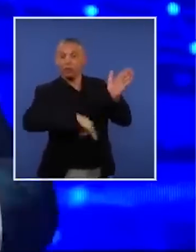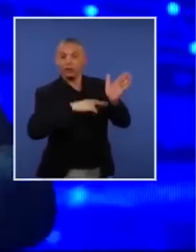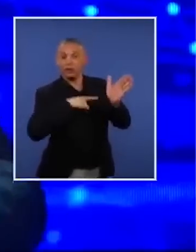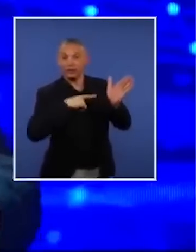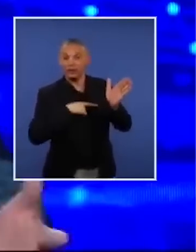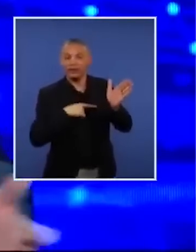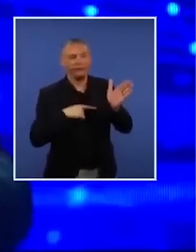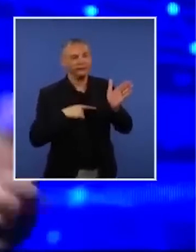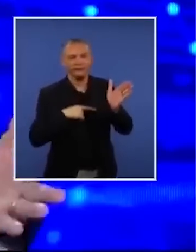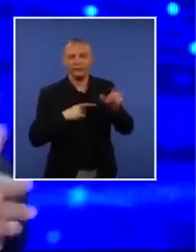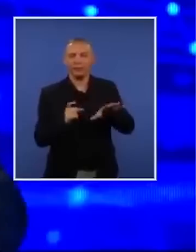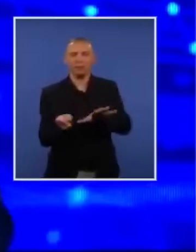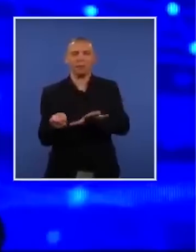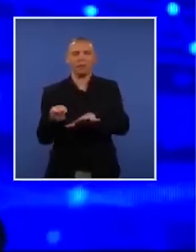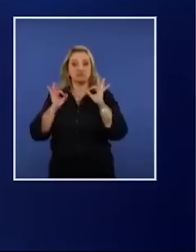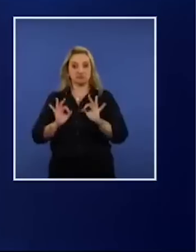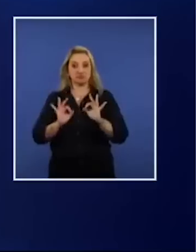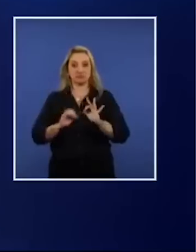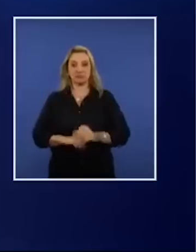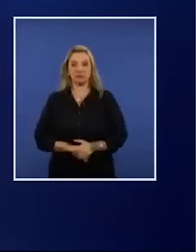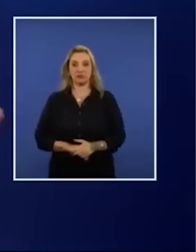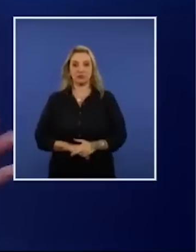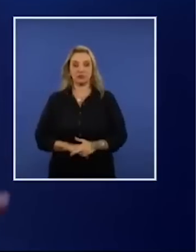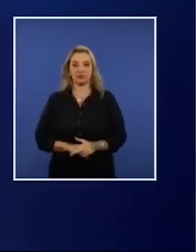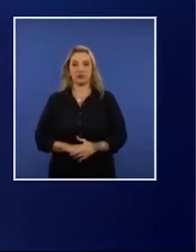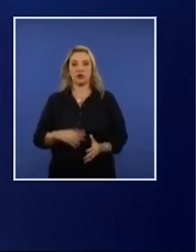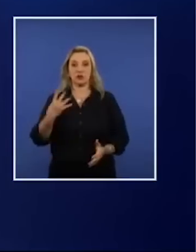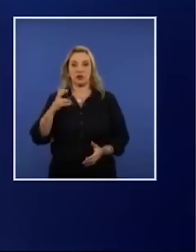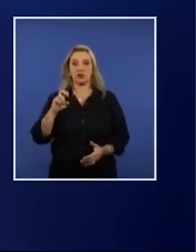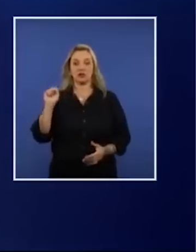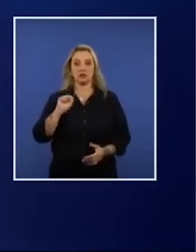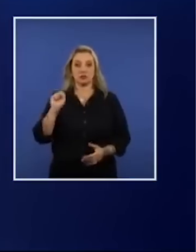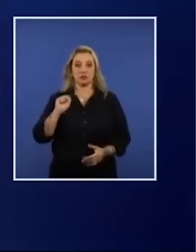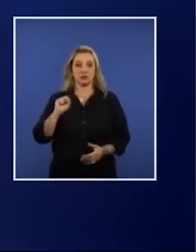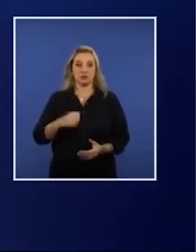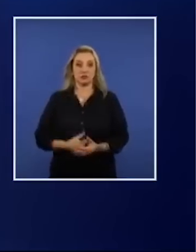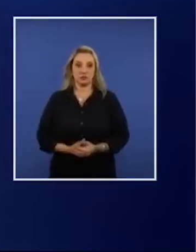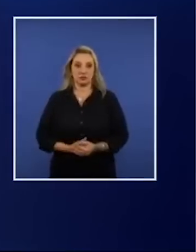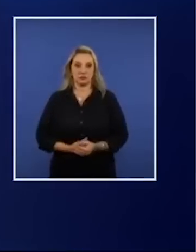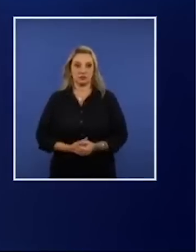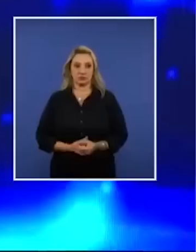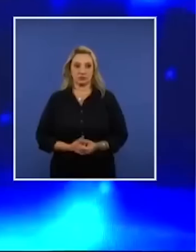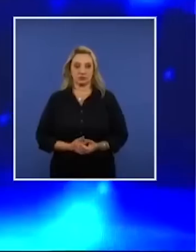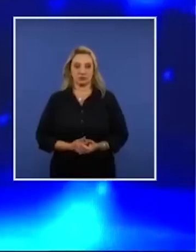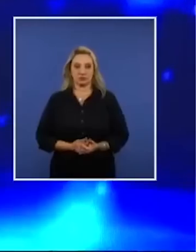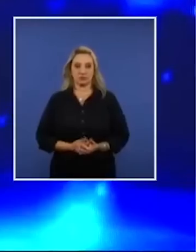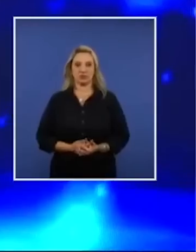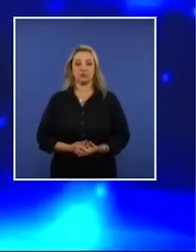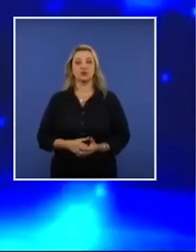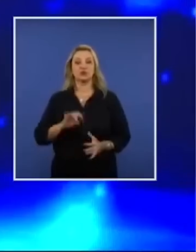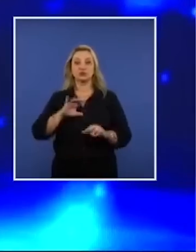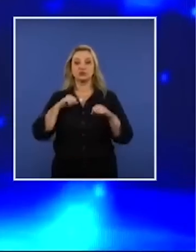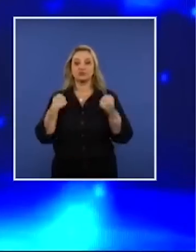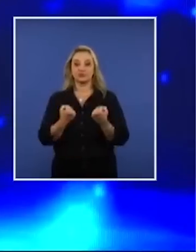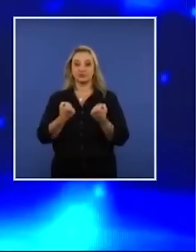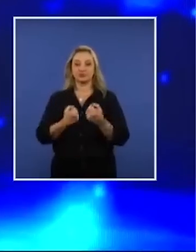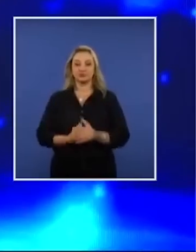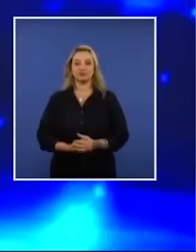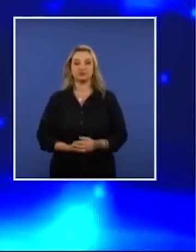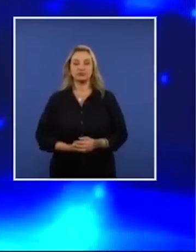nada. Só fake news e mentira a meu respeito. O candidato tem 45 segundos para a sua resposta. É apenas para dizer da